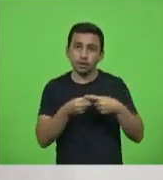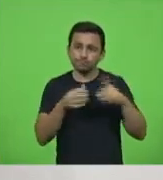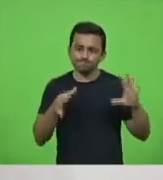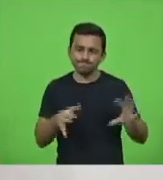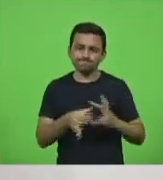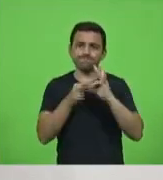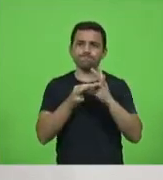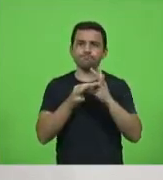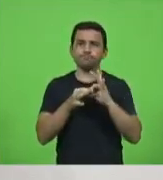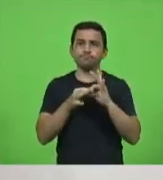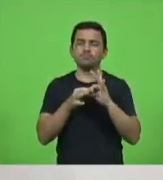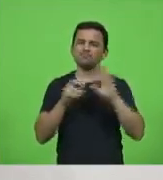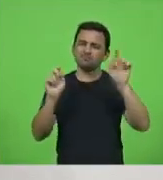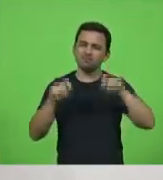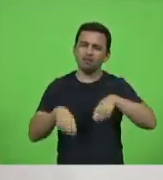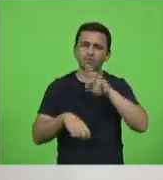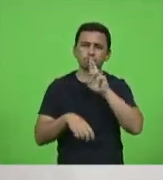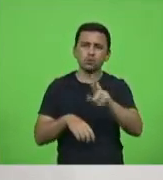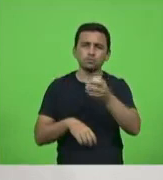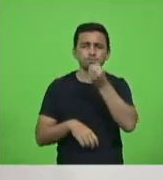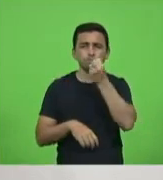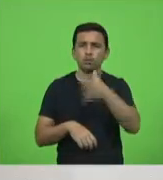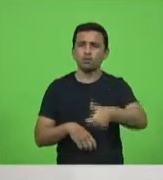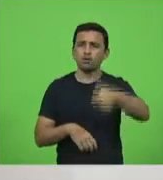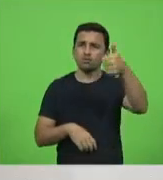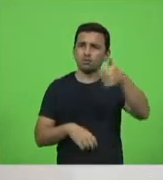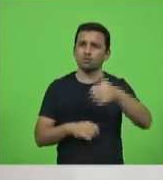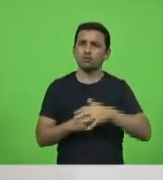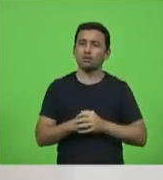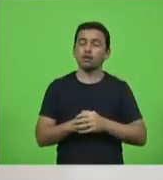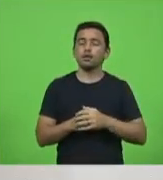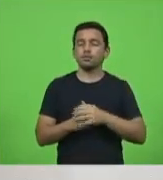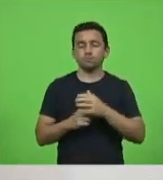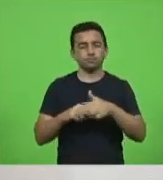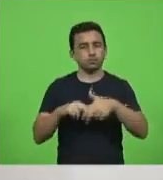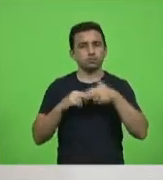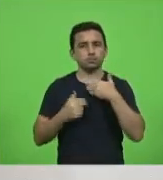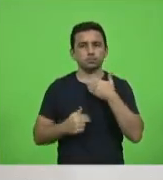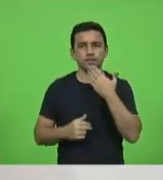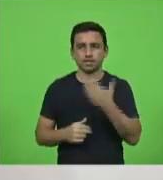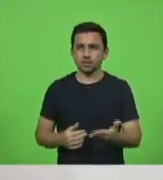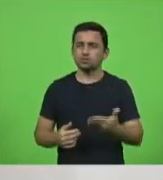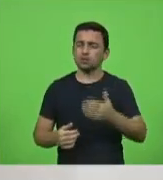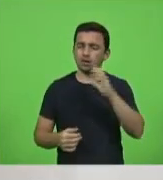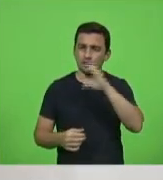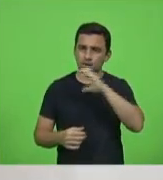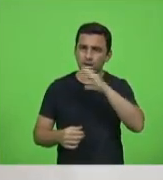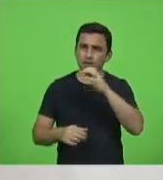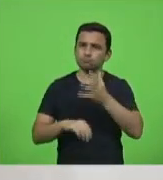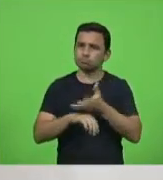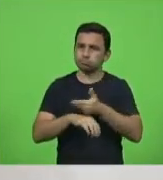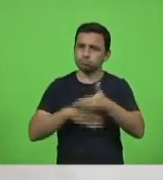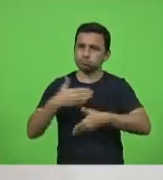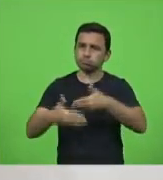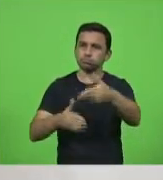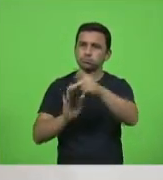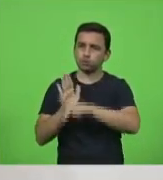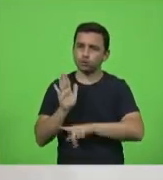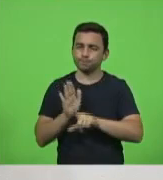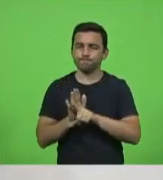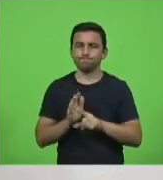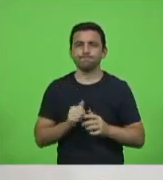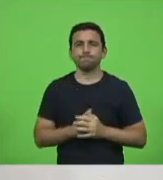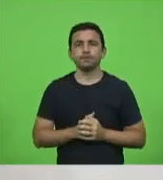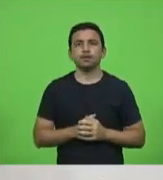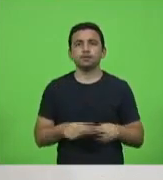mais eficaz nesse sentido. E por isso eu peço à Casa que possa tramitar essa matéria no menor prazo possível. Eu também